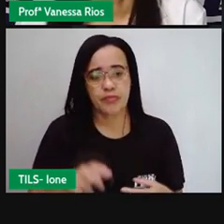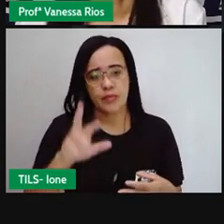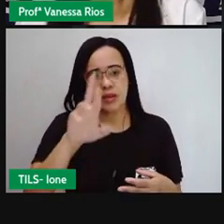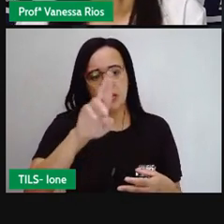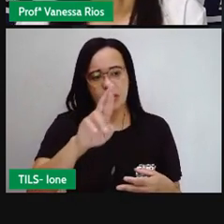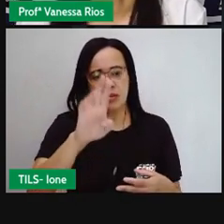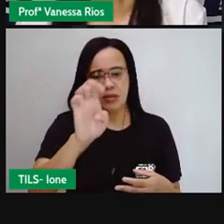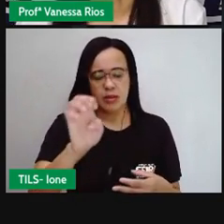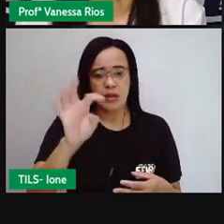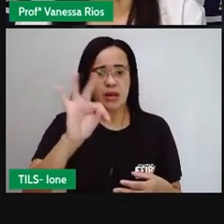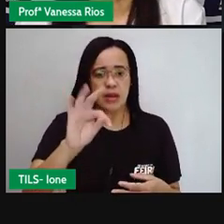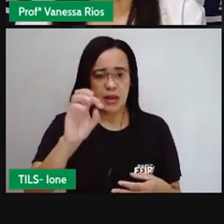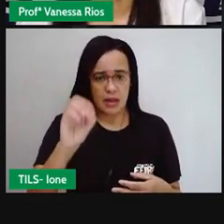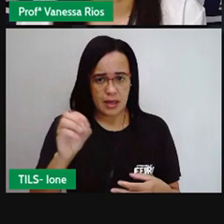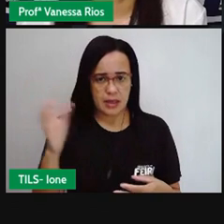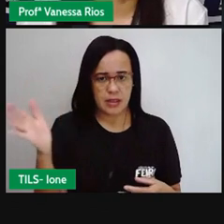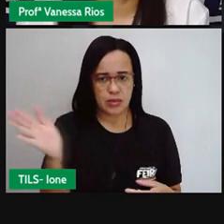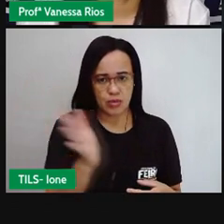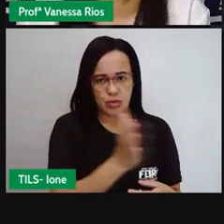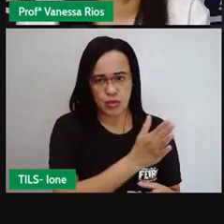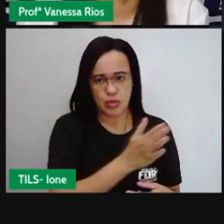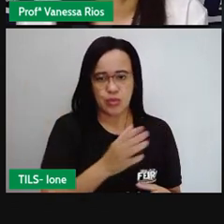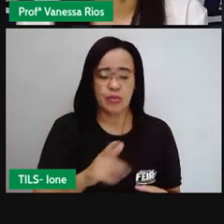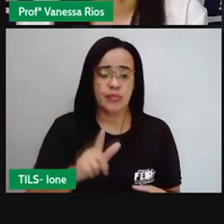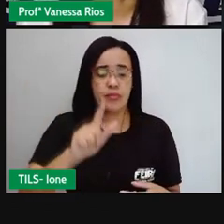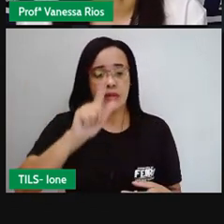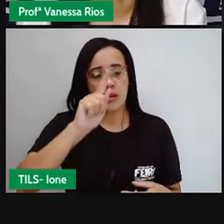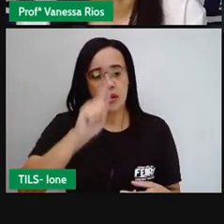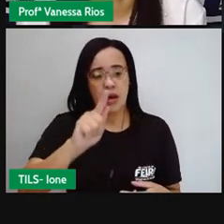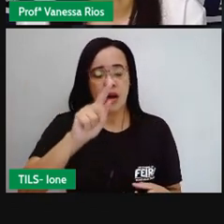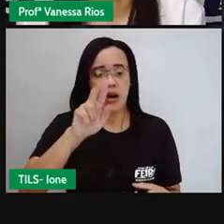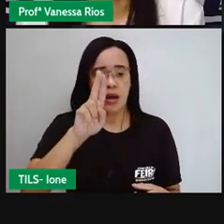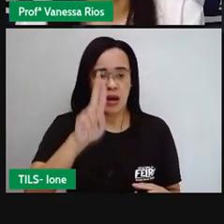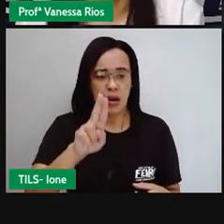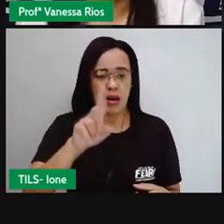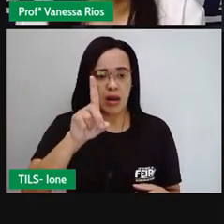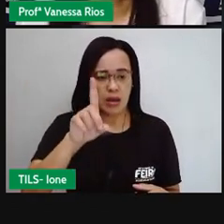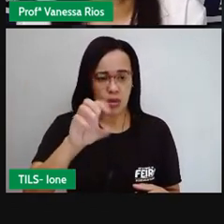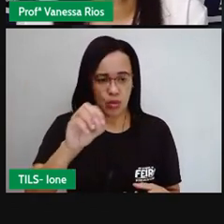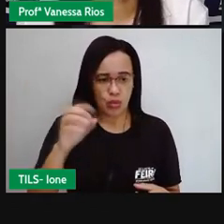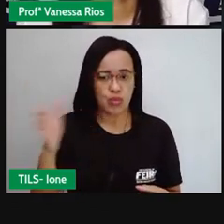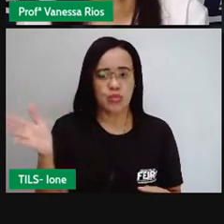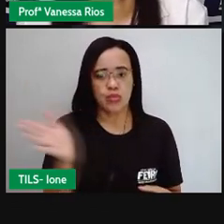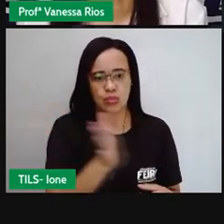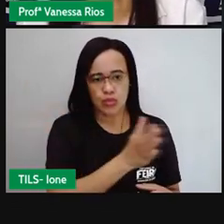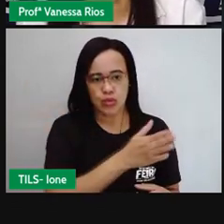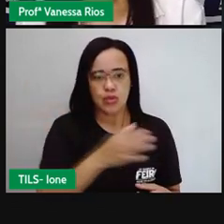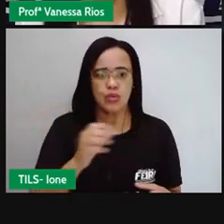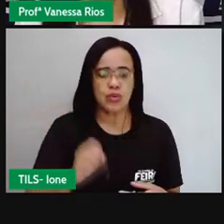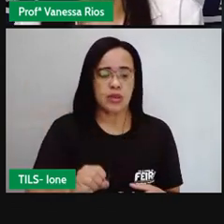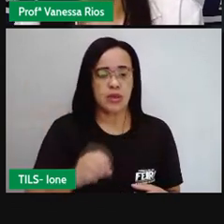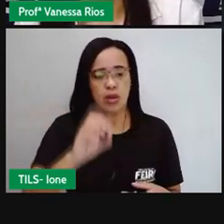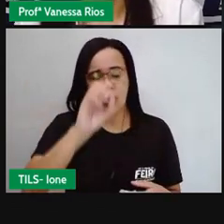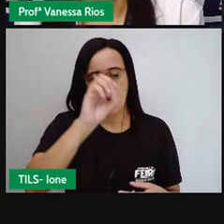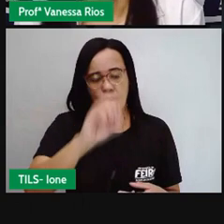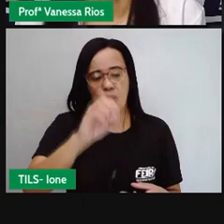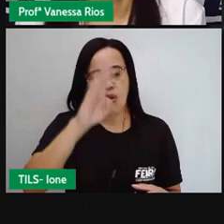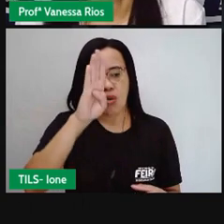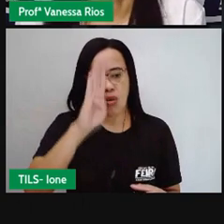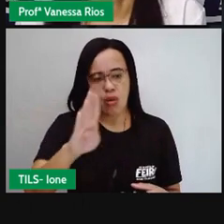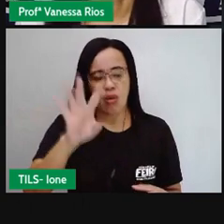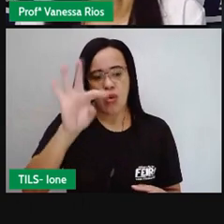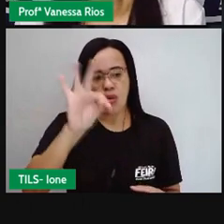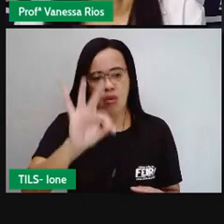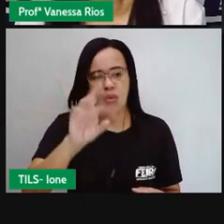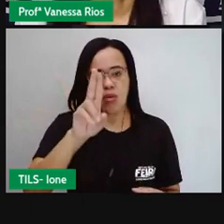o ângulo obtuso. A gente viu lá na televisão e no móvel o ângulo reto. Mas existem ainda o ângulo agudo e